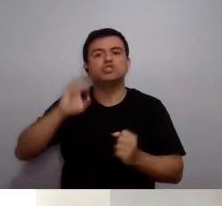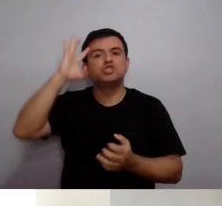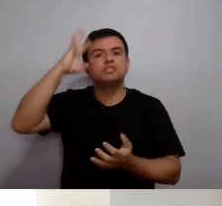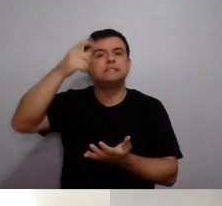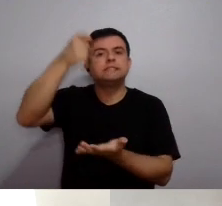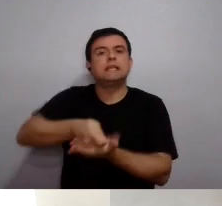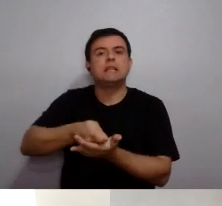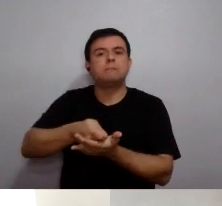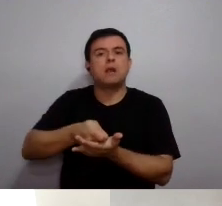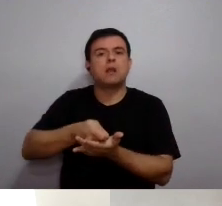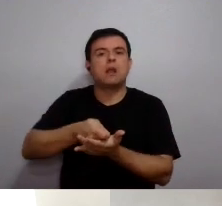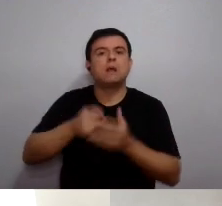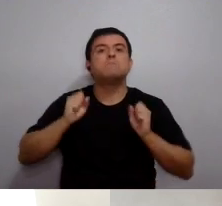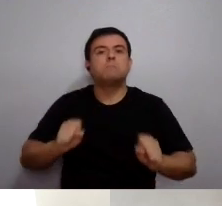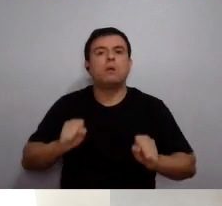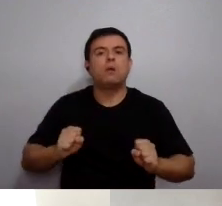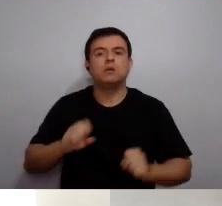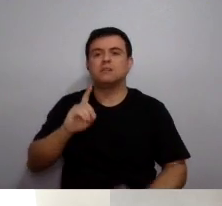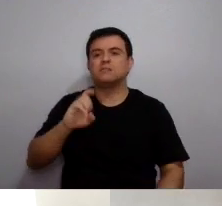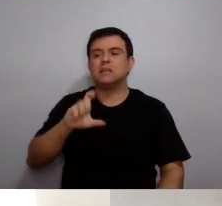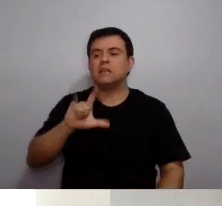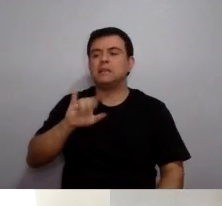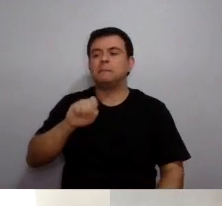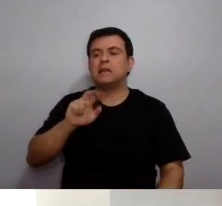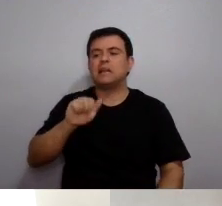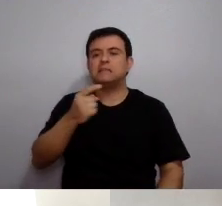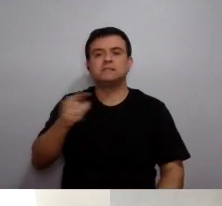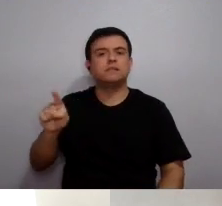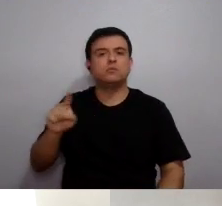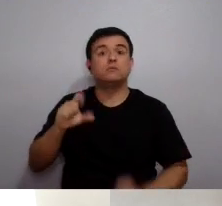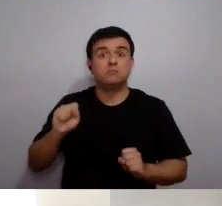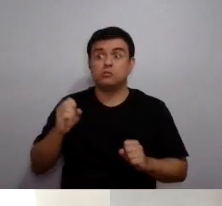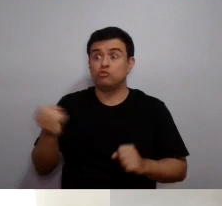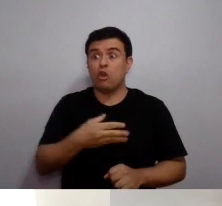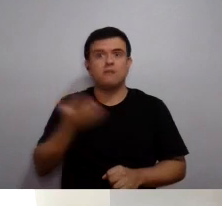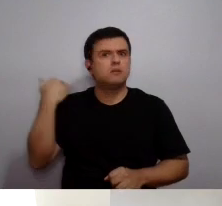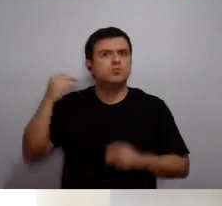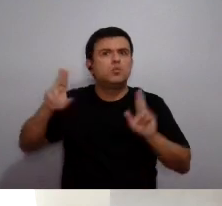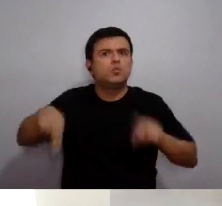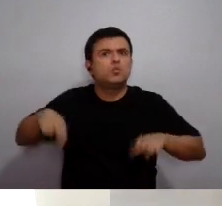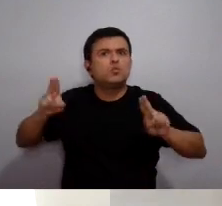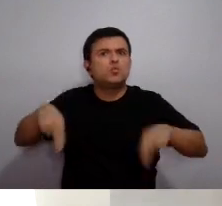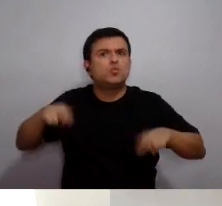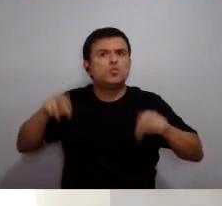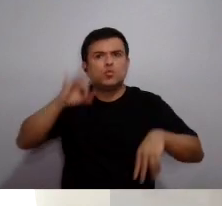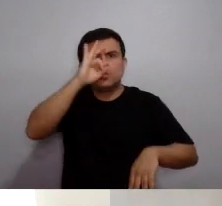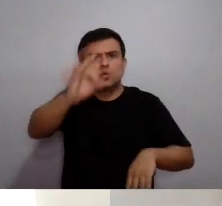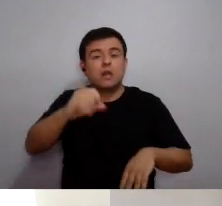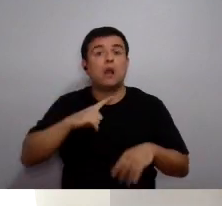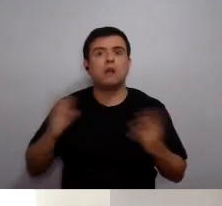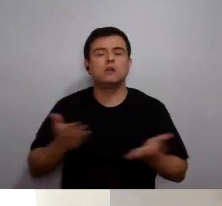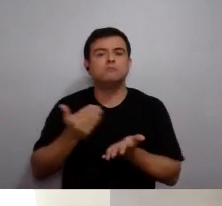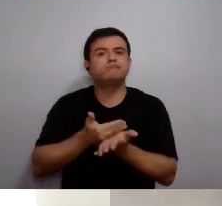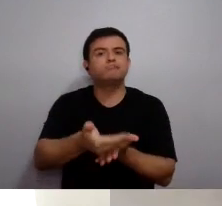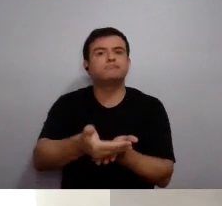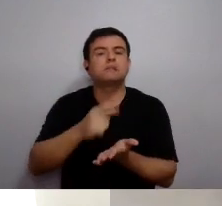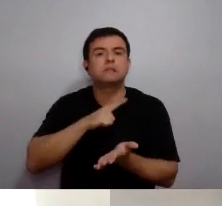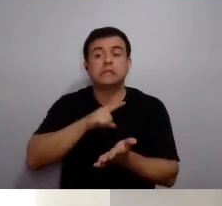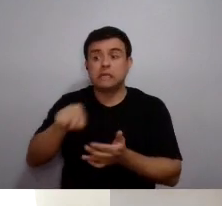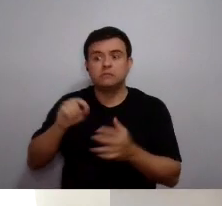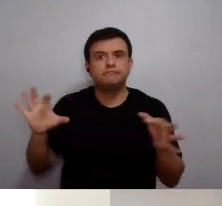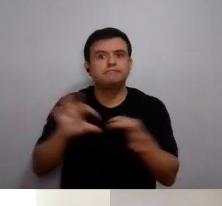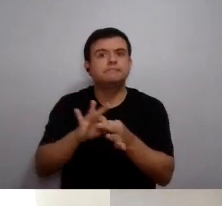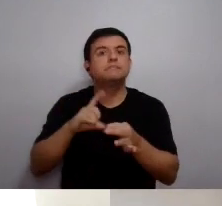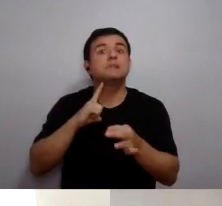virtual é algo que nós nunca tivemos na universidade, já é uma nova realidade para a universidade, e ela